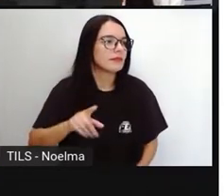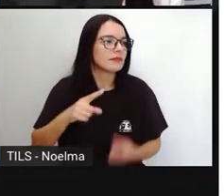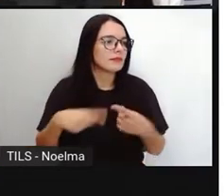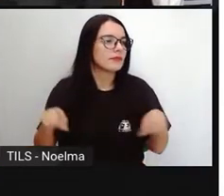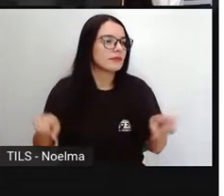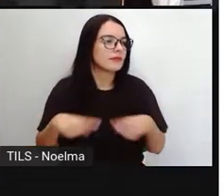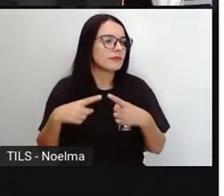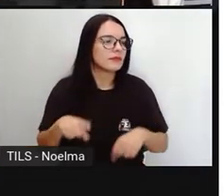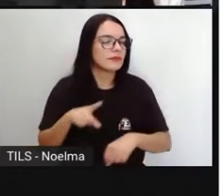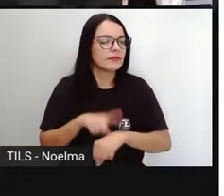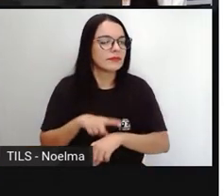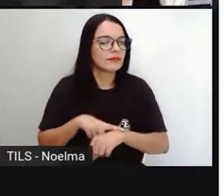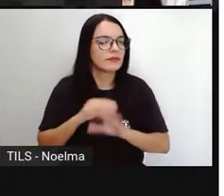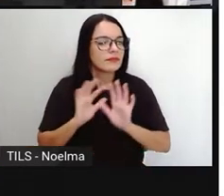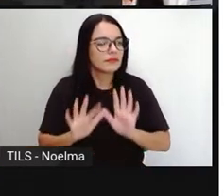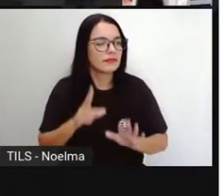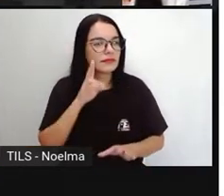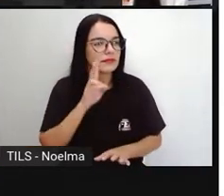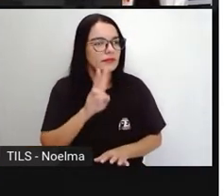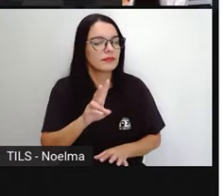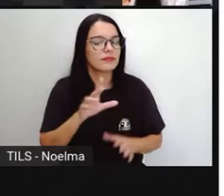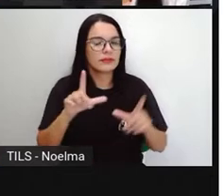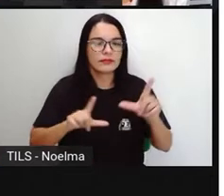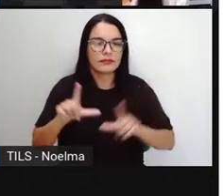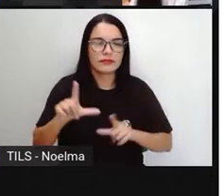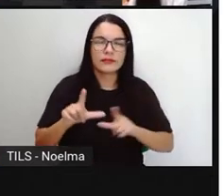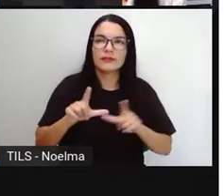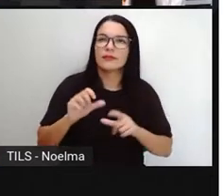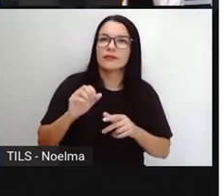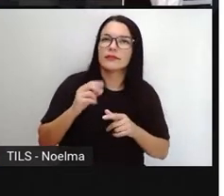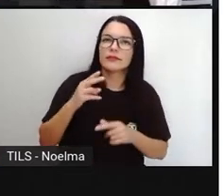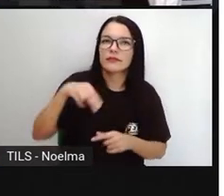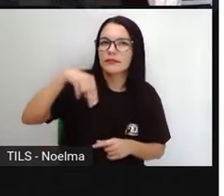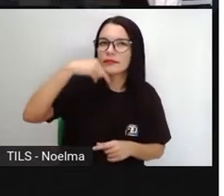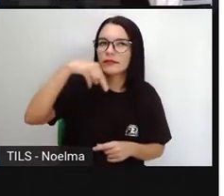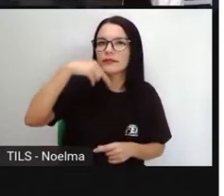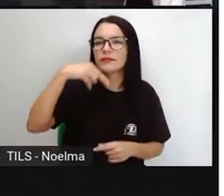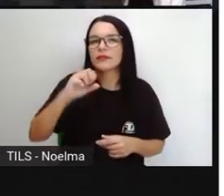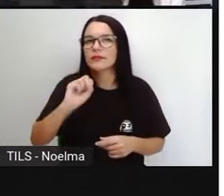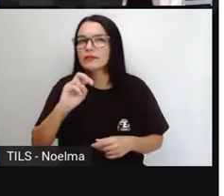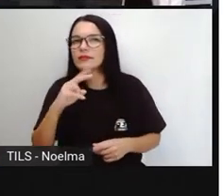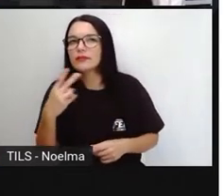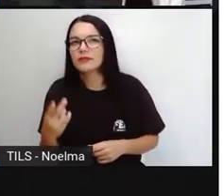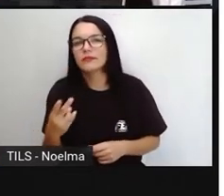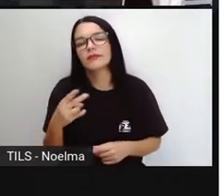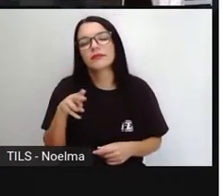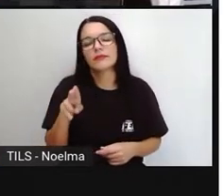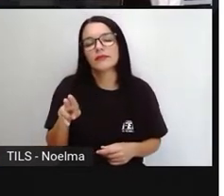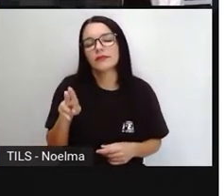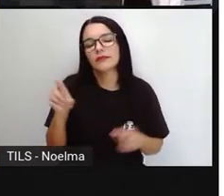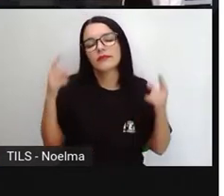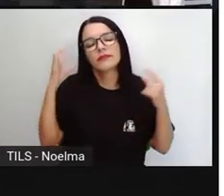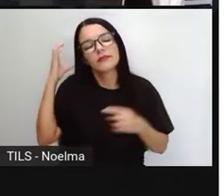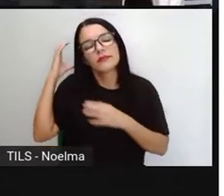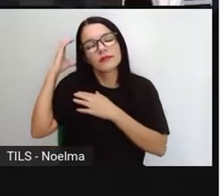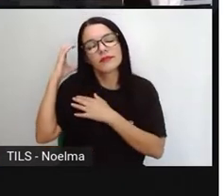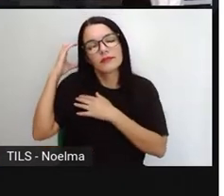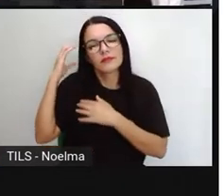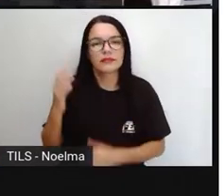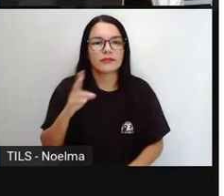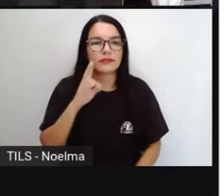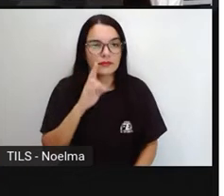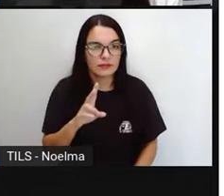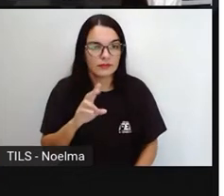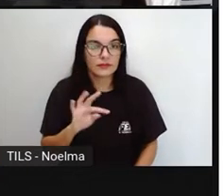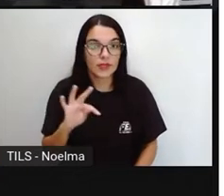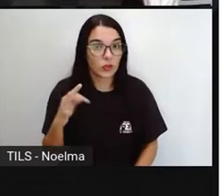música em algum momento, passando aí na televisão, em alguma novela ou no rádio. A PRO vai cantar aí um trechinho, né, a PRO não